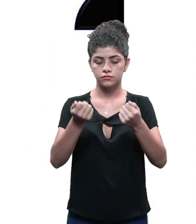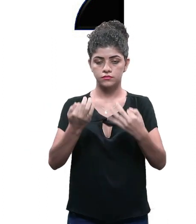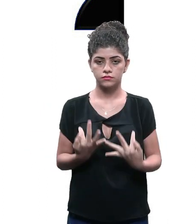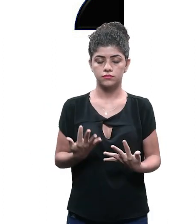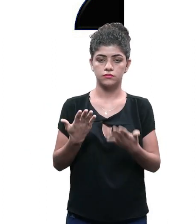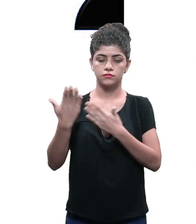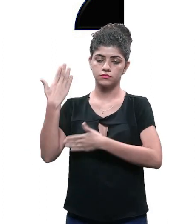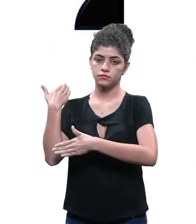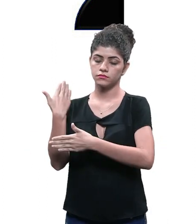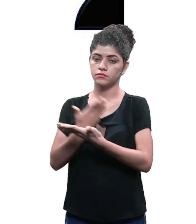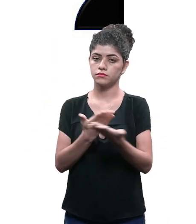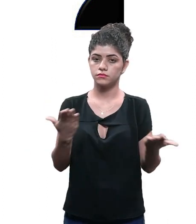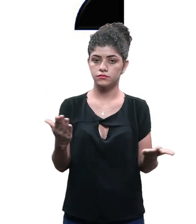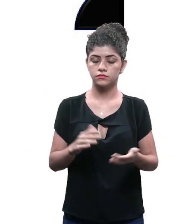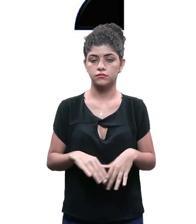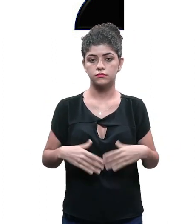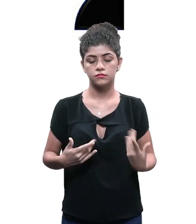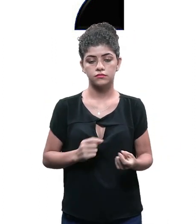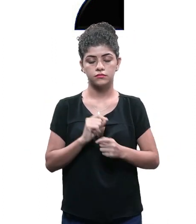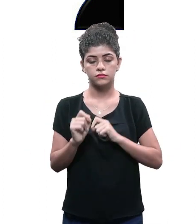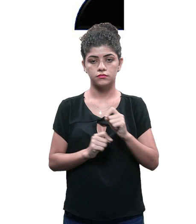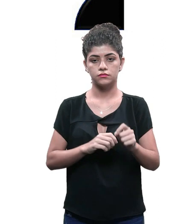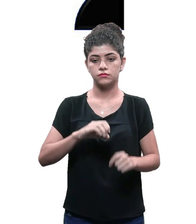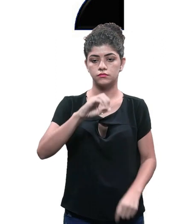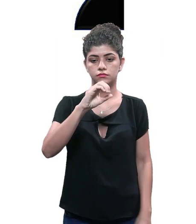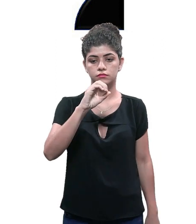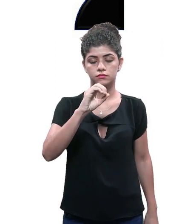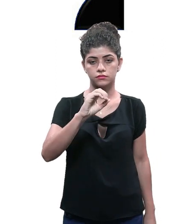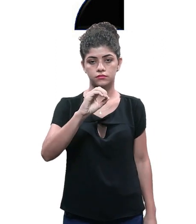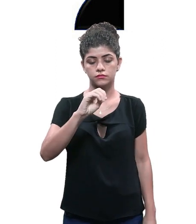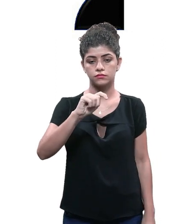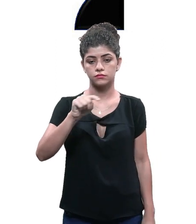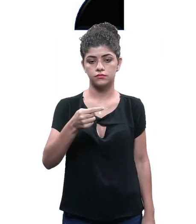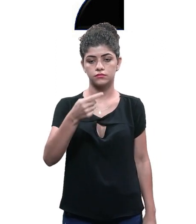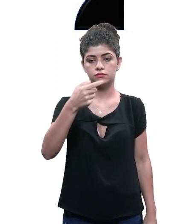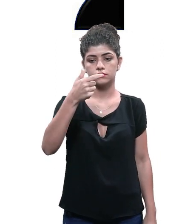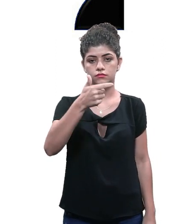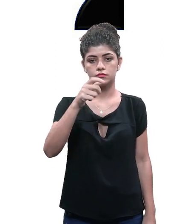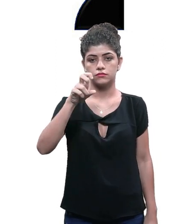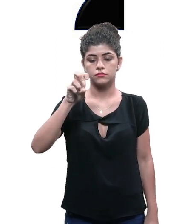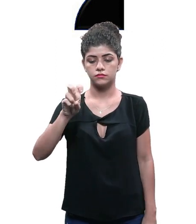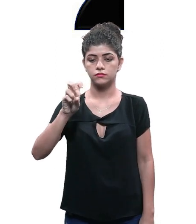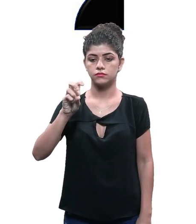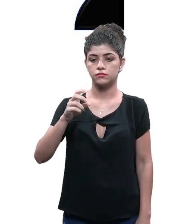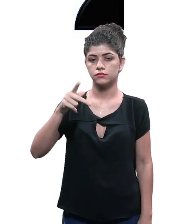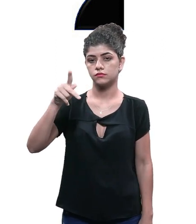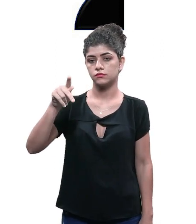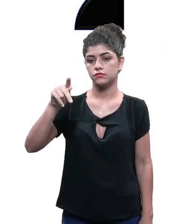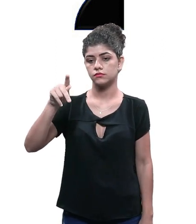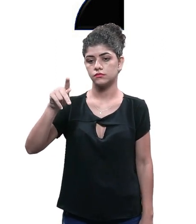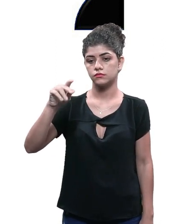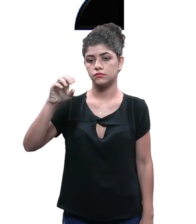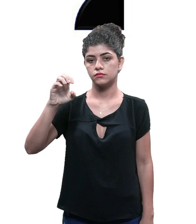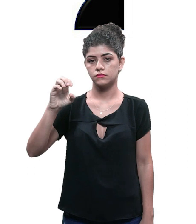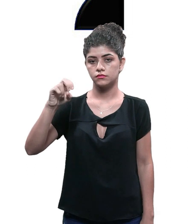todos esses ingredientes que eu falei pra vocês anteriormente Certo? Então eu vou botar 0,25 de pneu Então